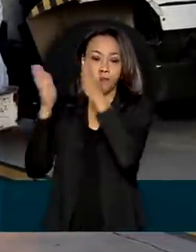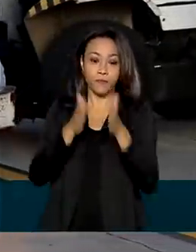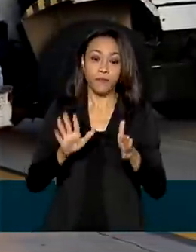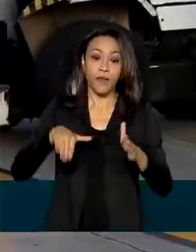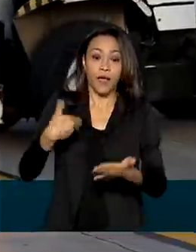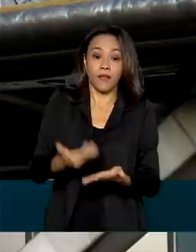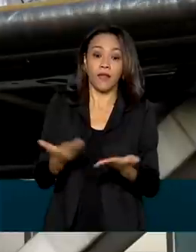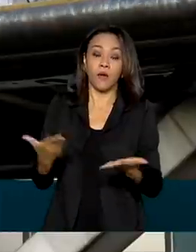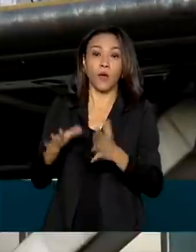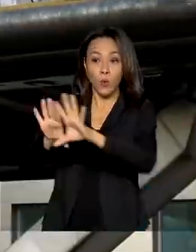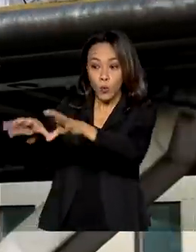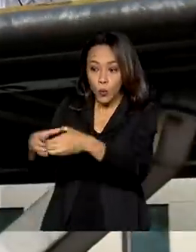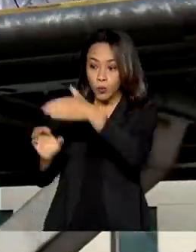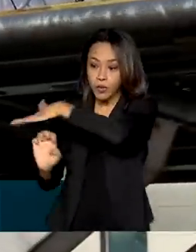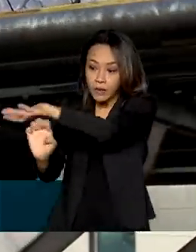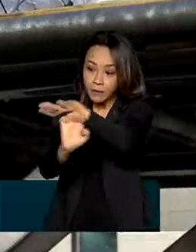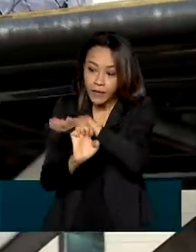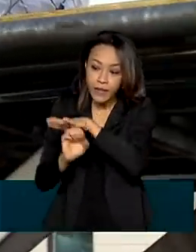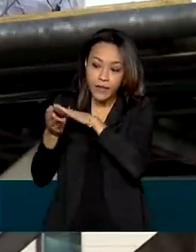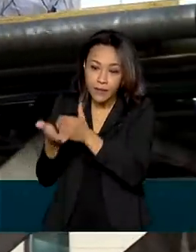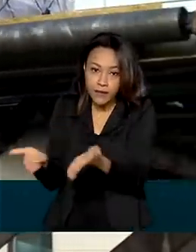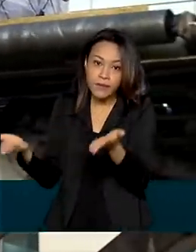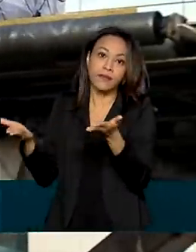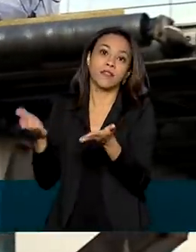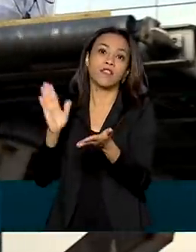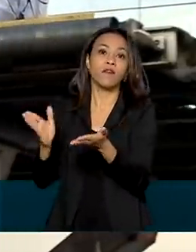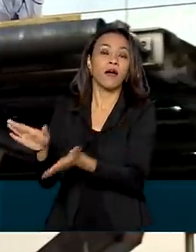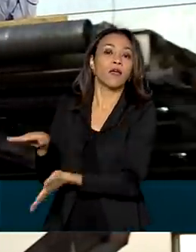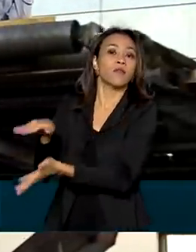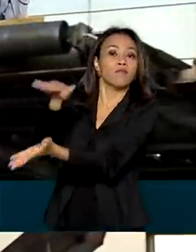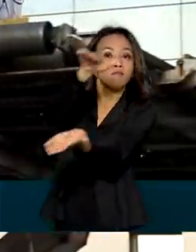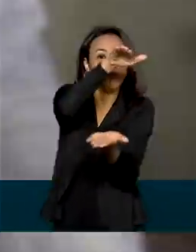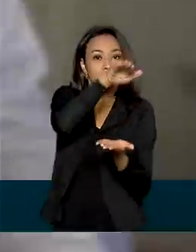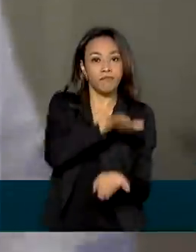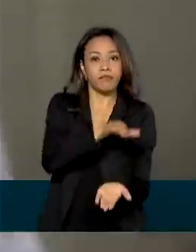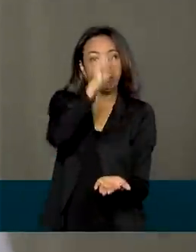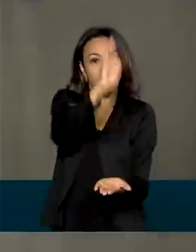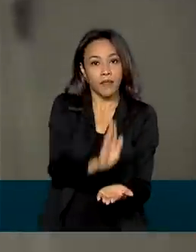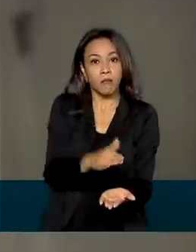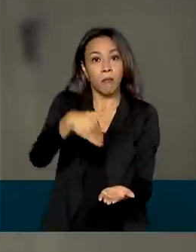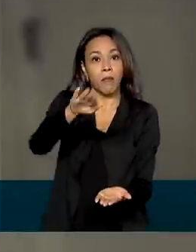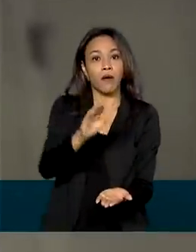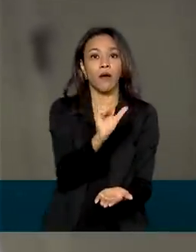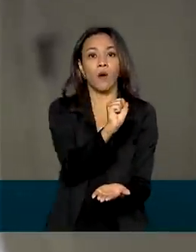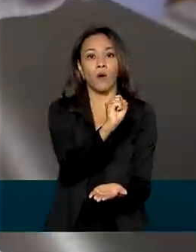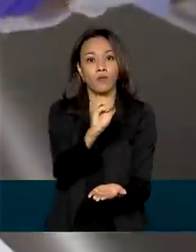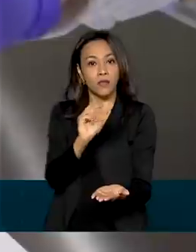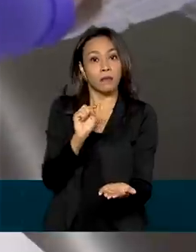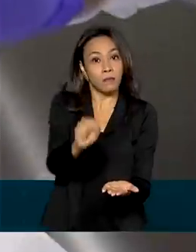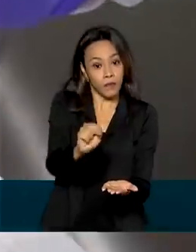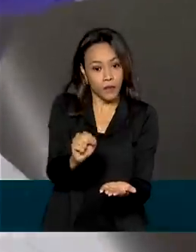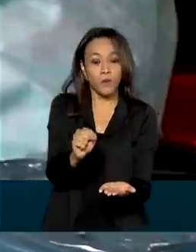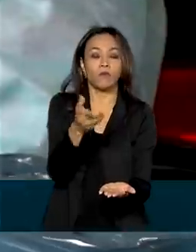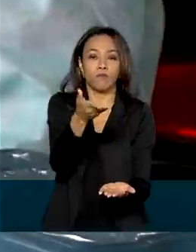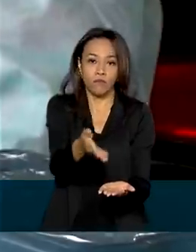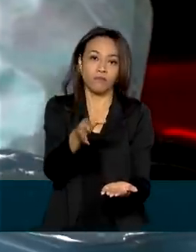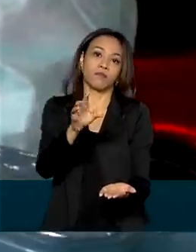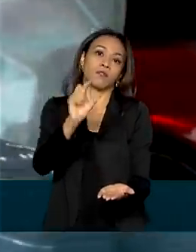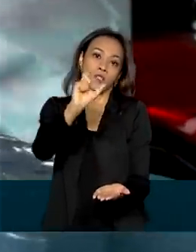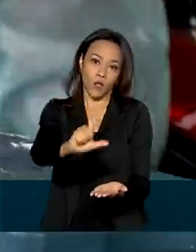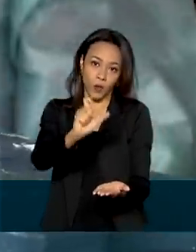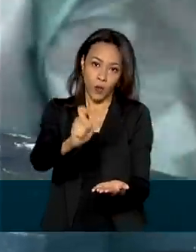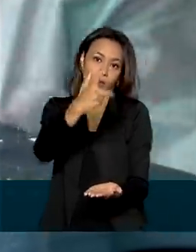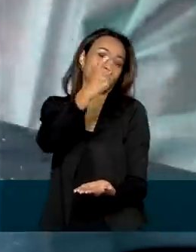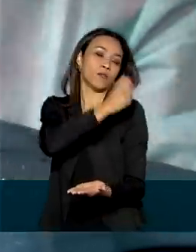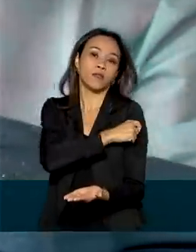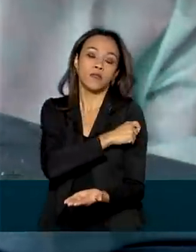Mundial de Saúde, vai destinar ao Brasil mais de 800 mil doses da vacina da Pfizer-BioNTech. E para